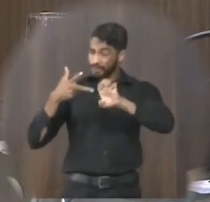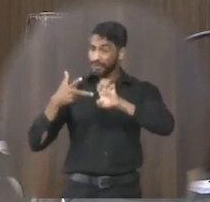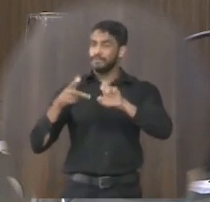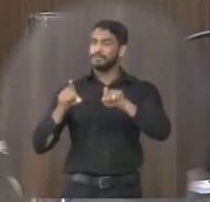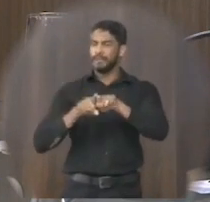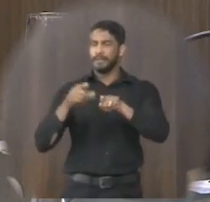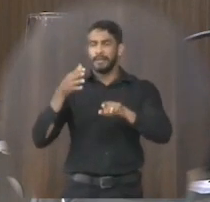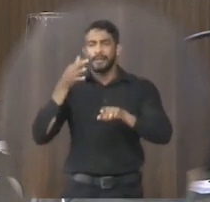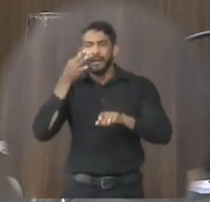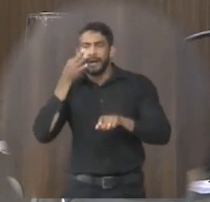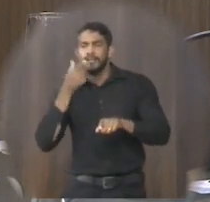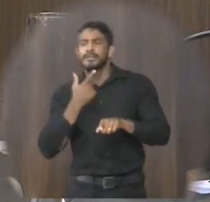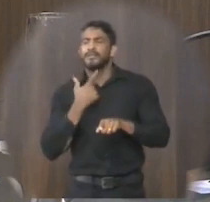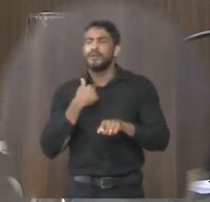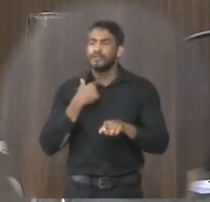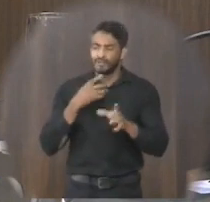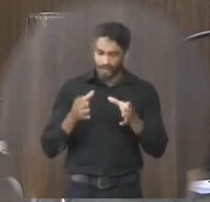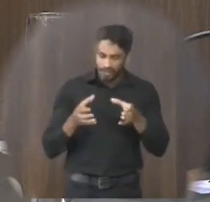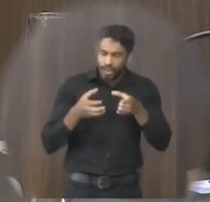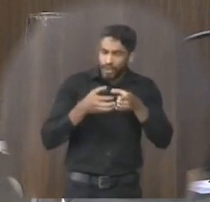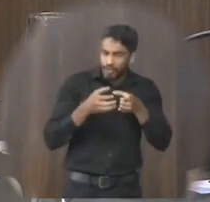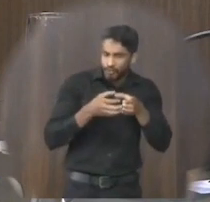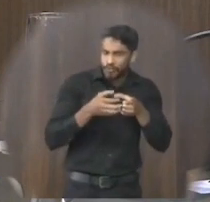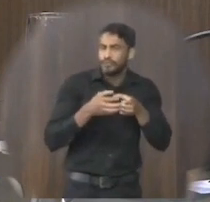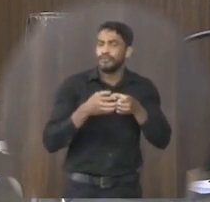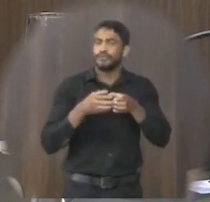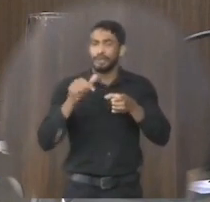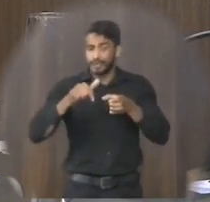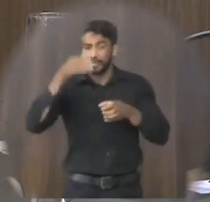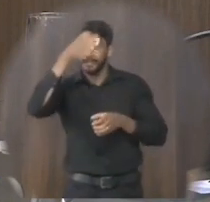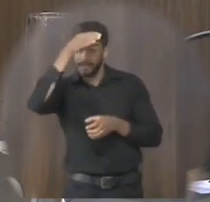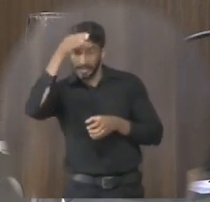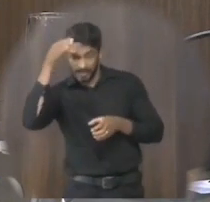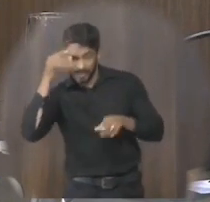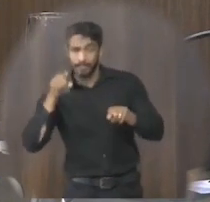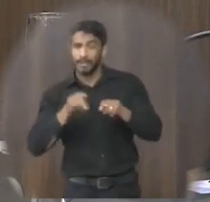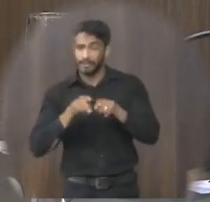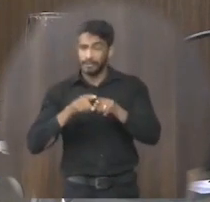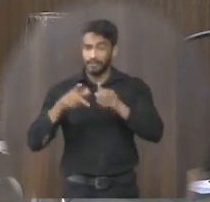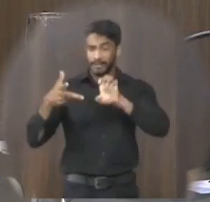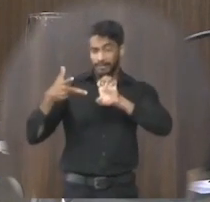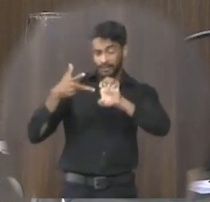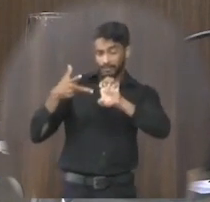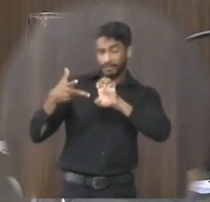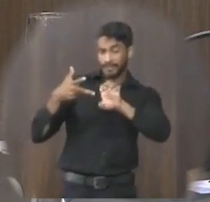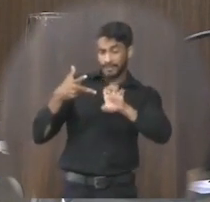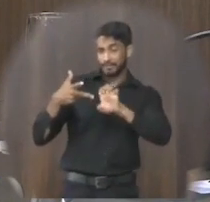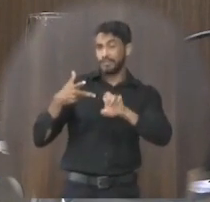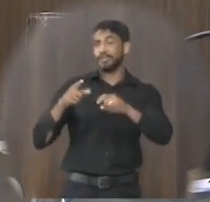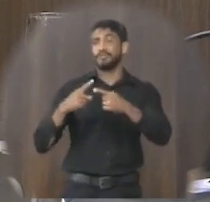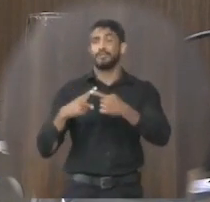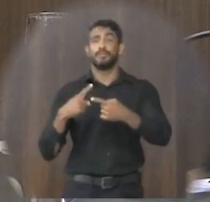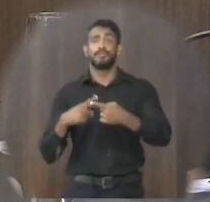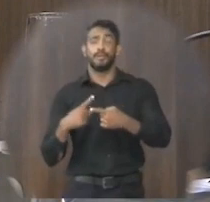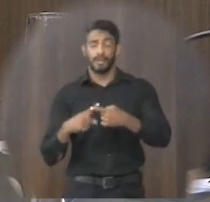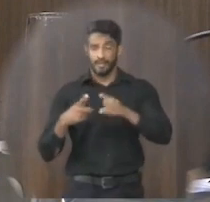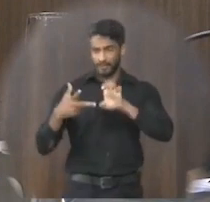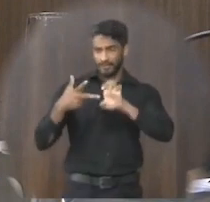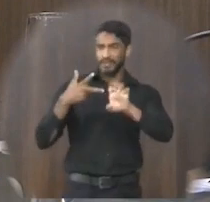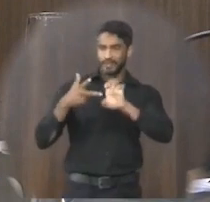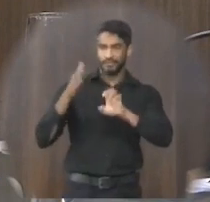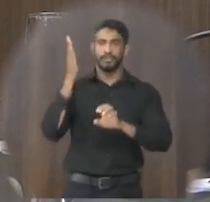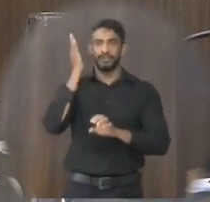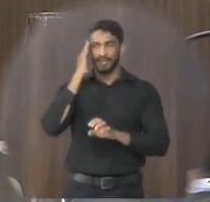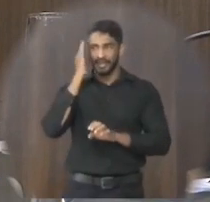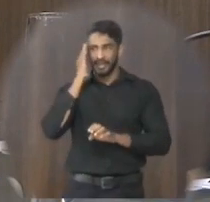conjunto eu vejo tanto dessa casa quanto do executivo porque o executivo sabe mais